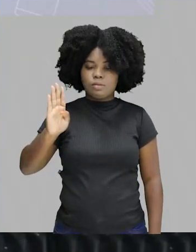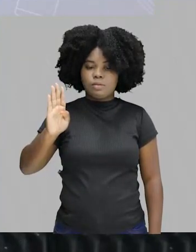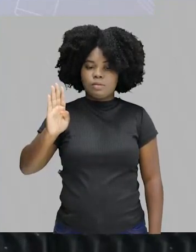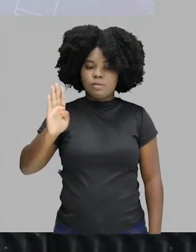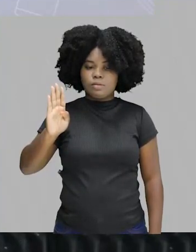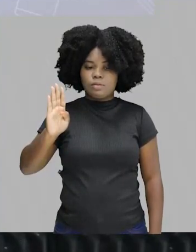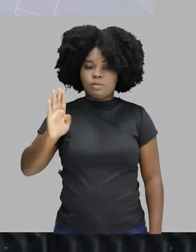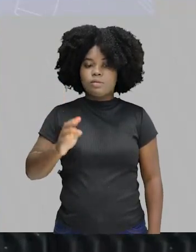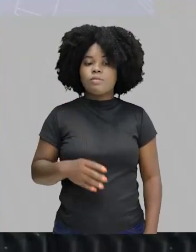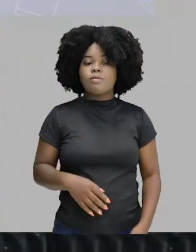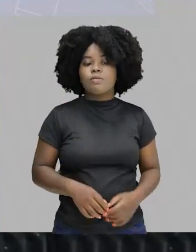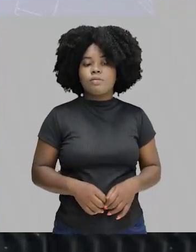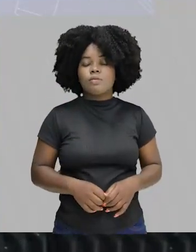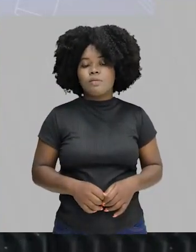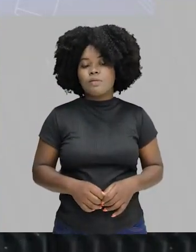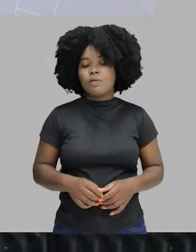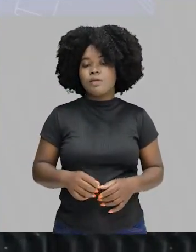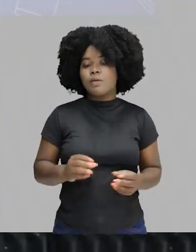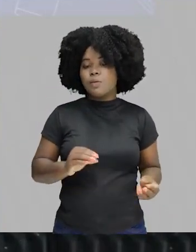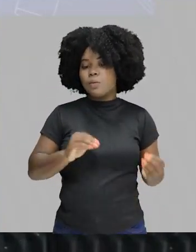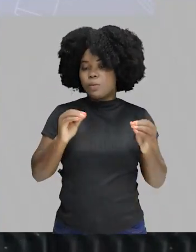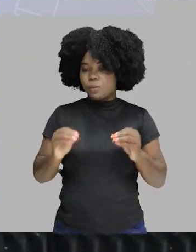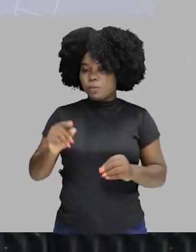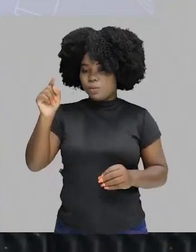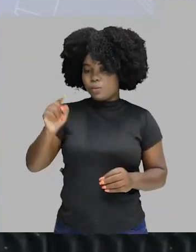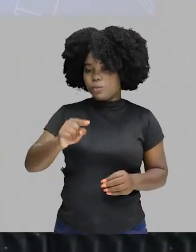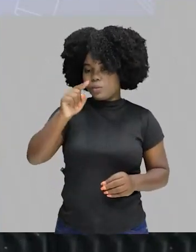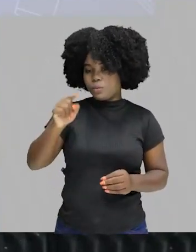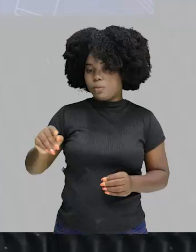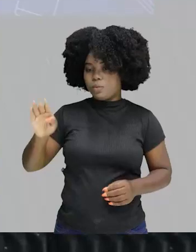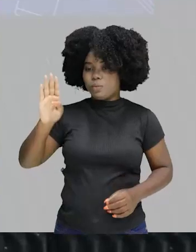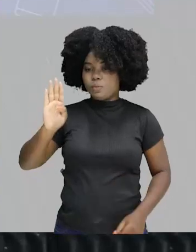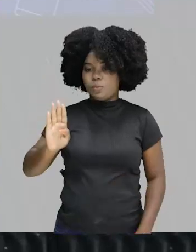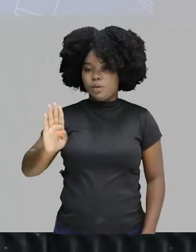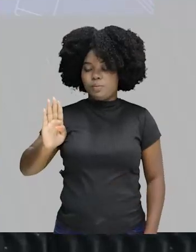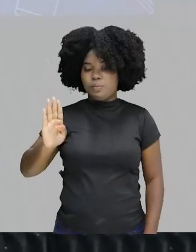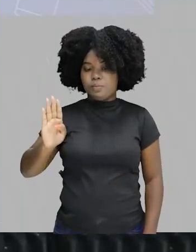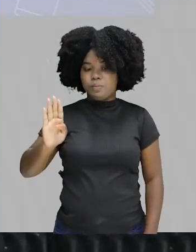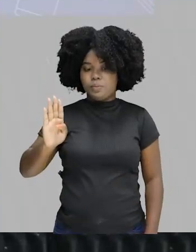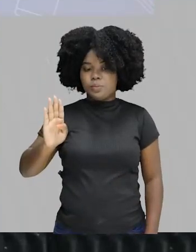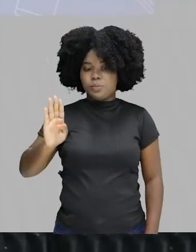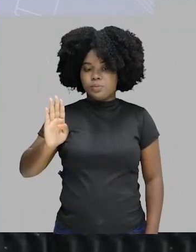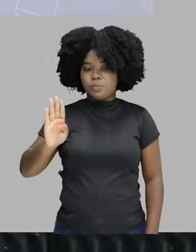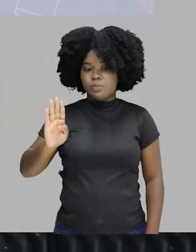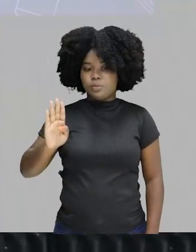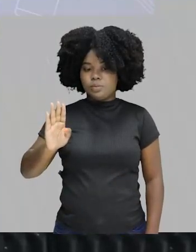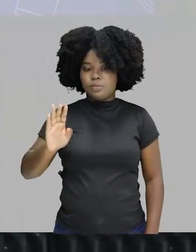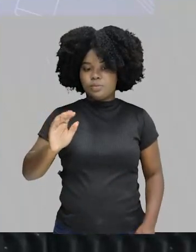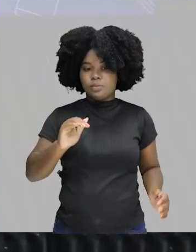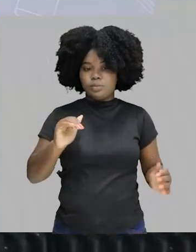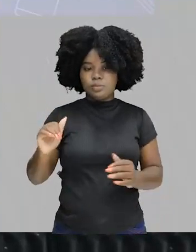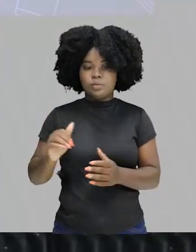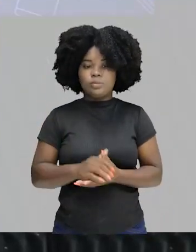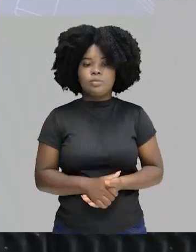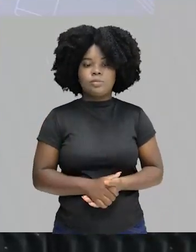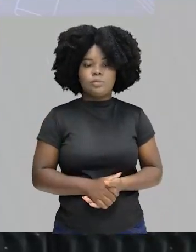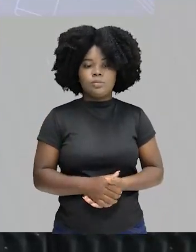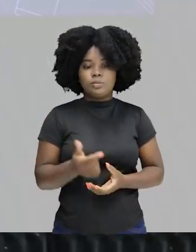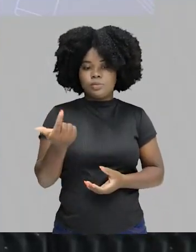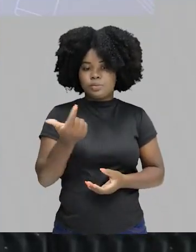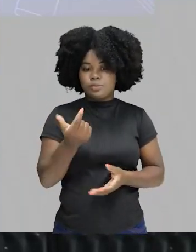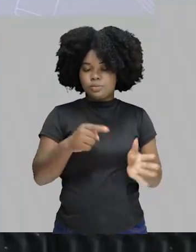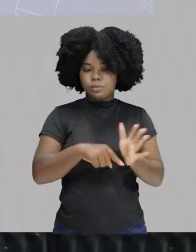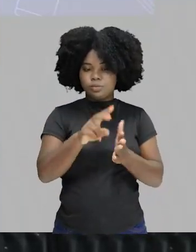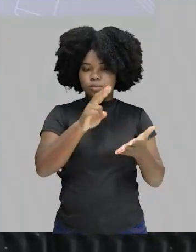assinale para você a letra B. Marque para você a letra B de bola. Tá certo? Vamos aqui para a